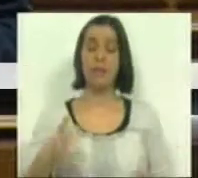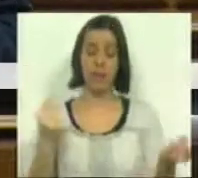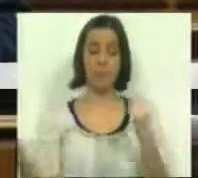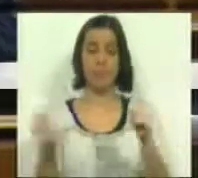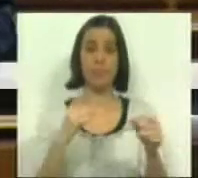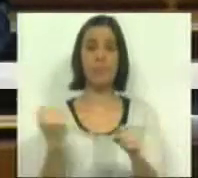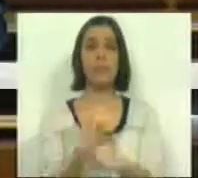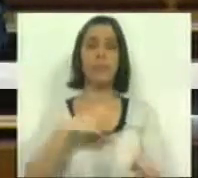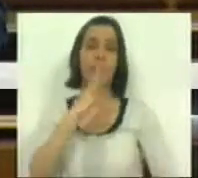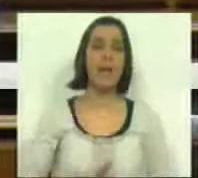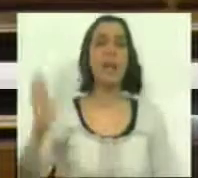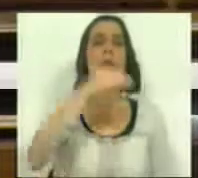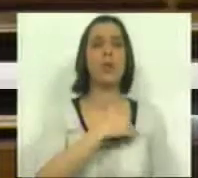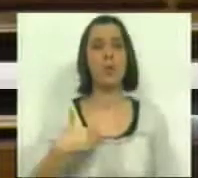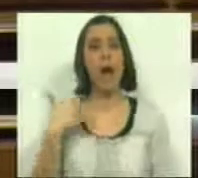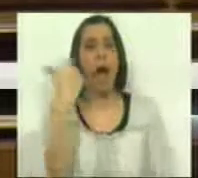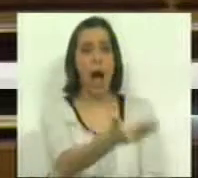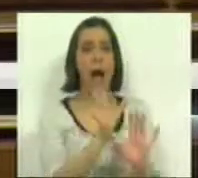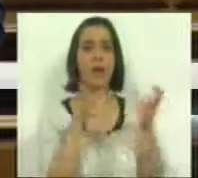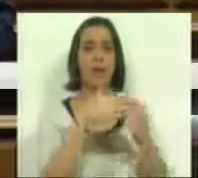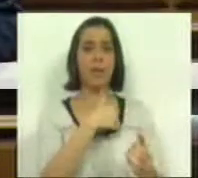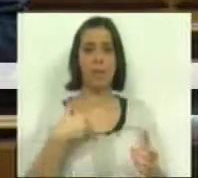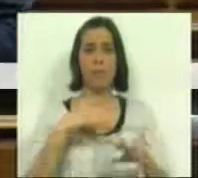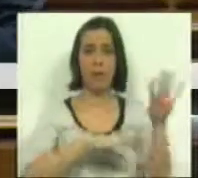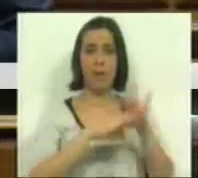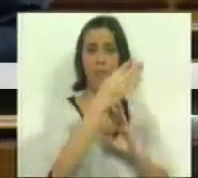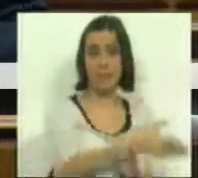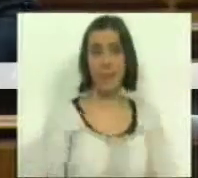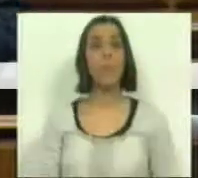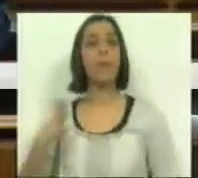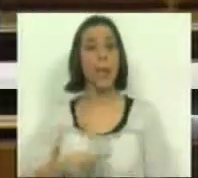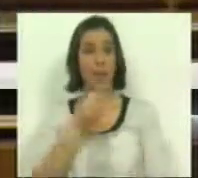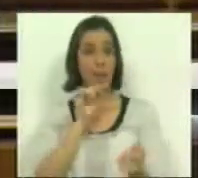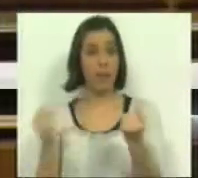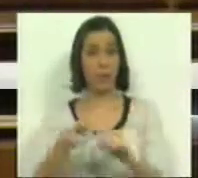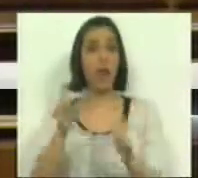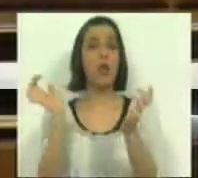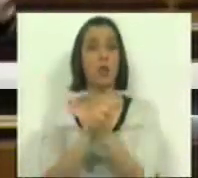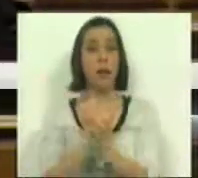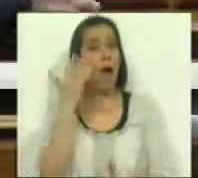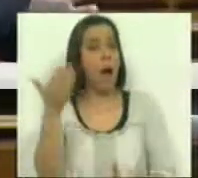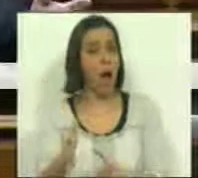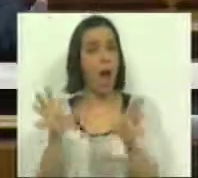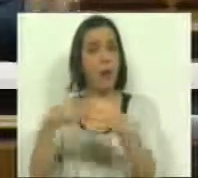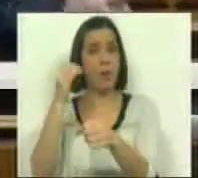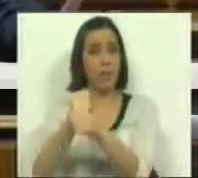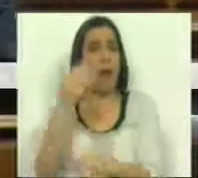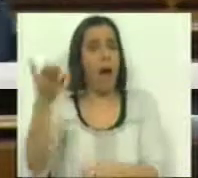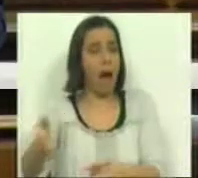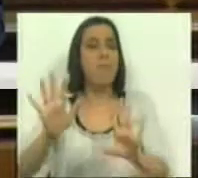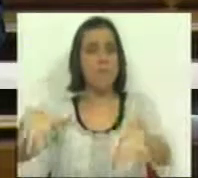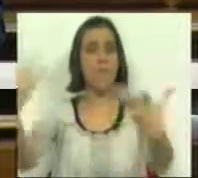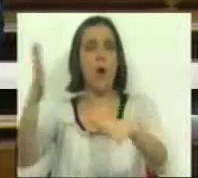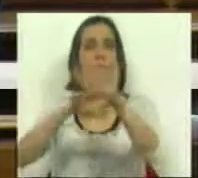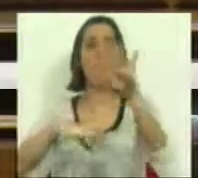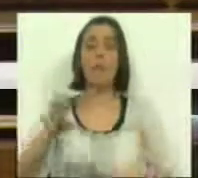debater o Serviço Nacional de Saúde, temos a Comissão de Saúde para o fazer. Se querem debater a Segurança Social, temos a Comissão de Trabalho que o